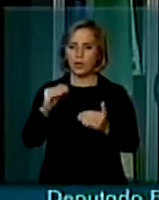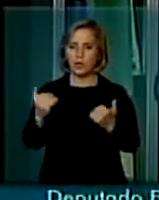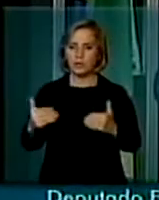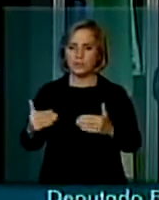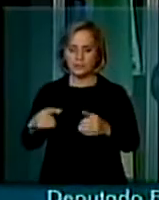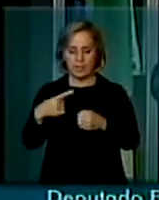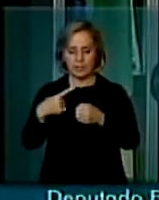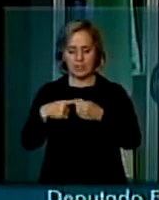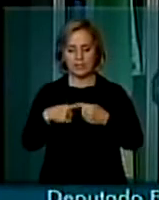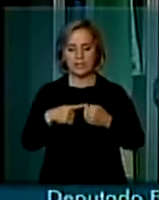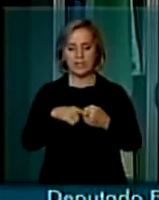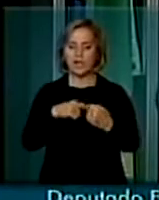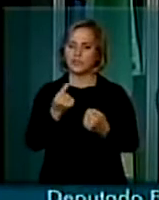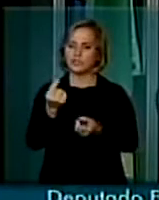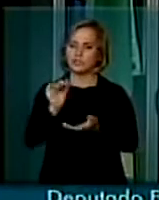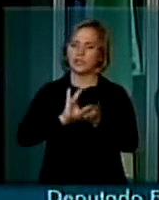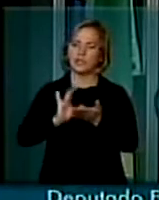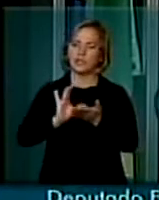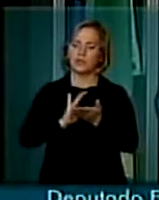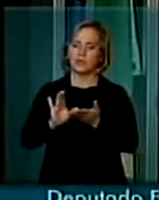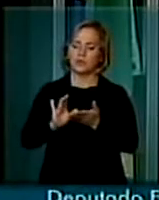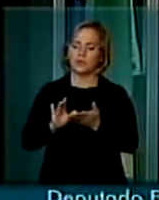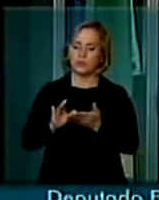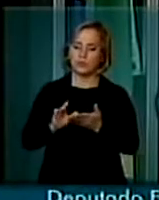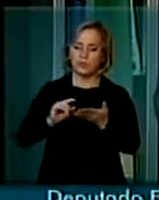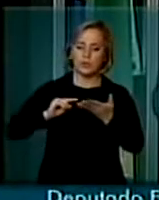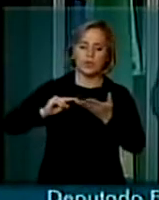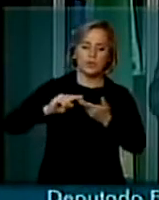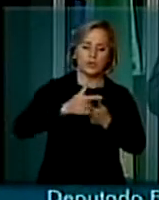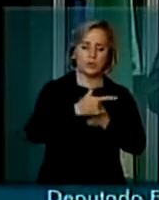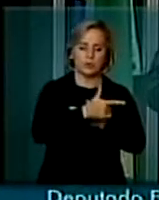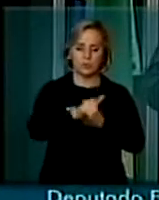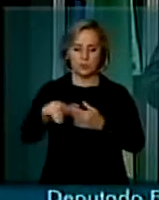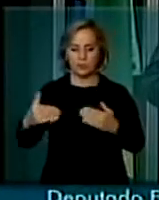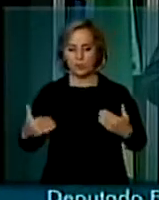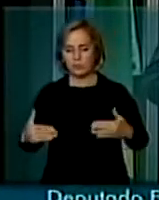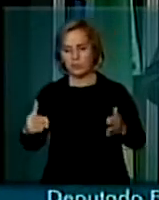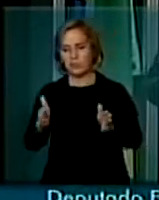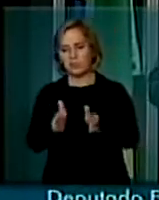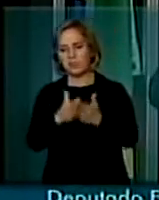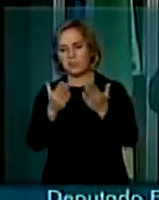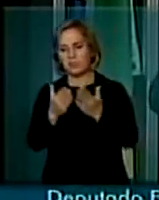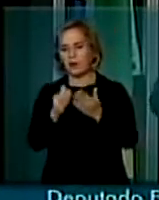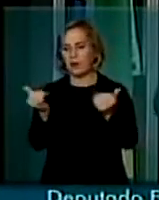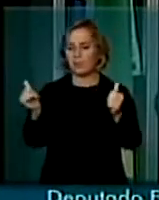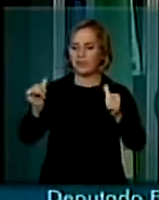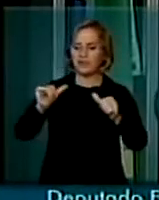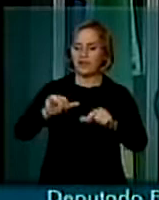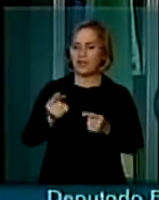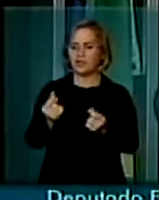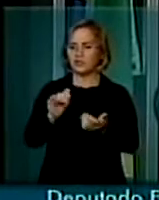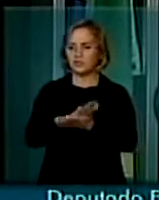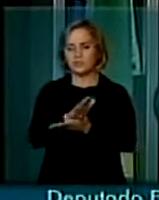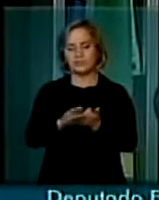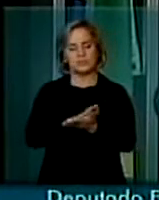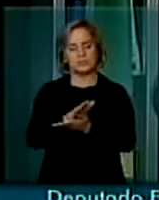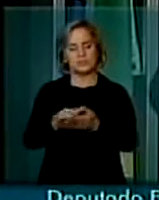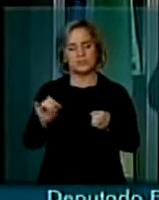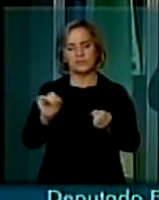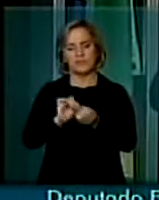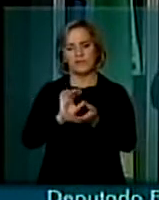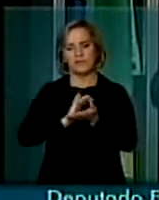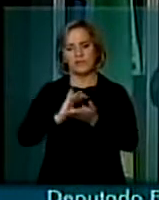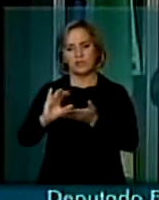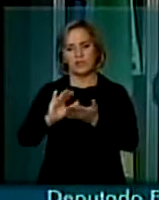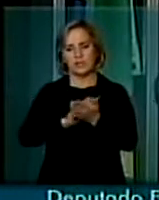recursos. Os outros ministérios estão aí pobres, falidos, sem dinheiro para nada. Mas